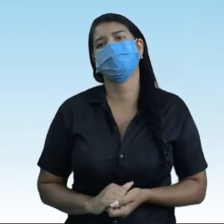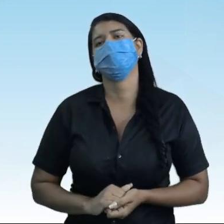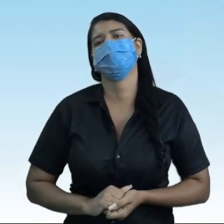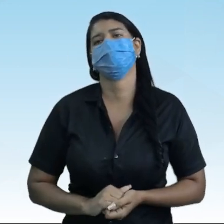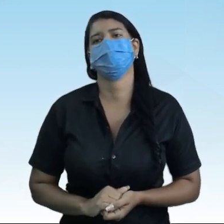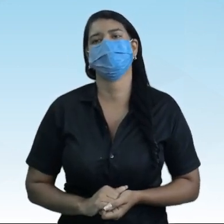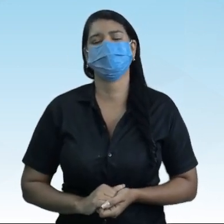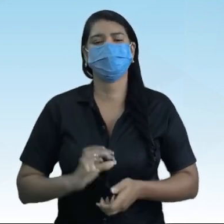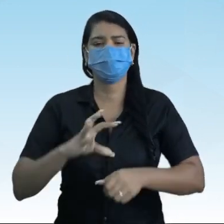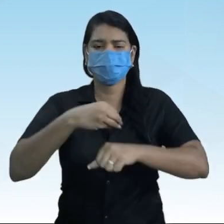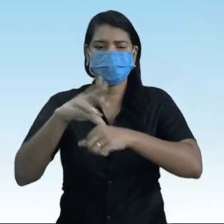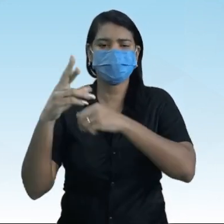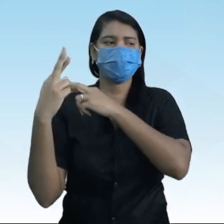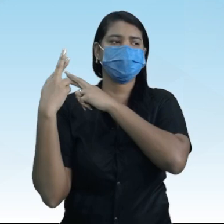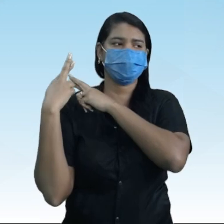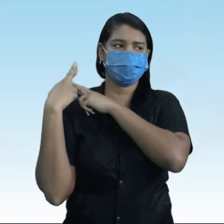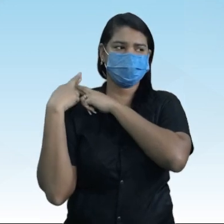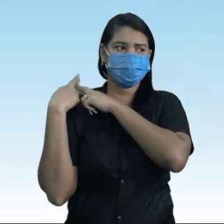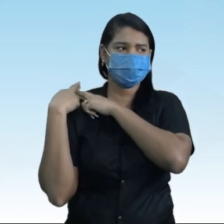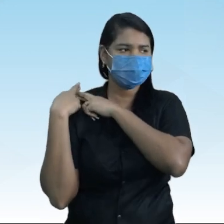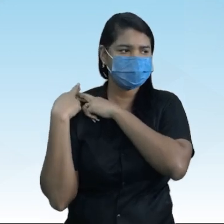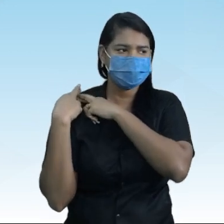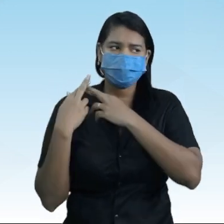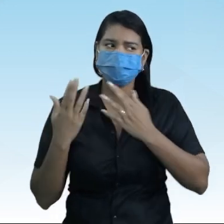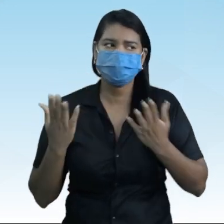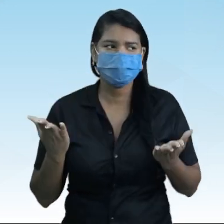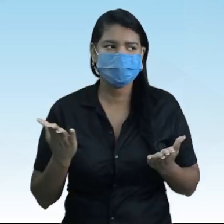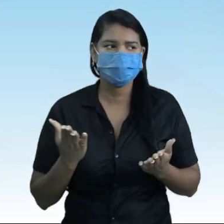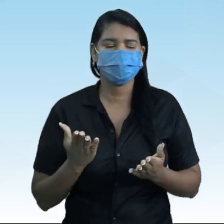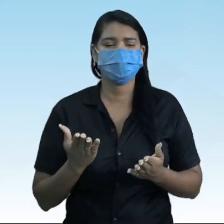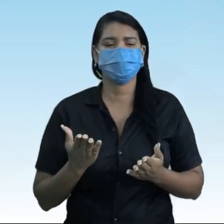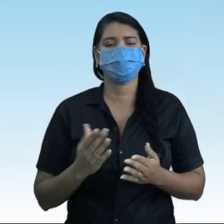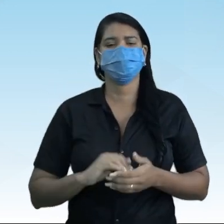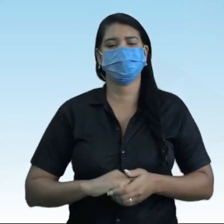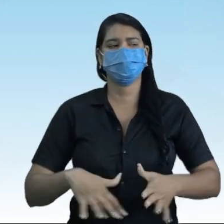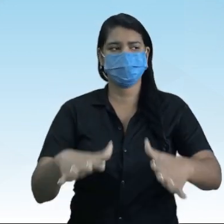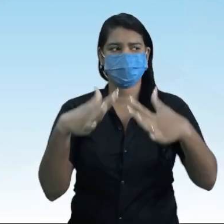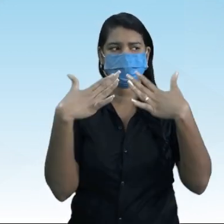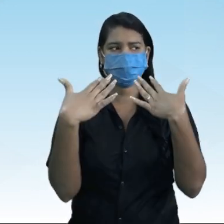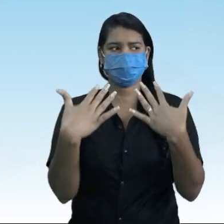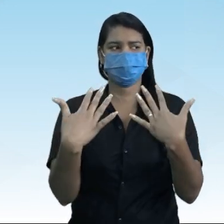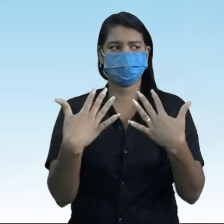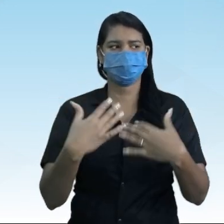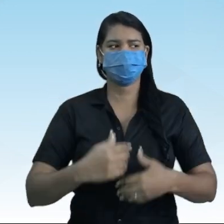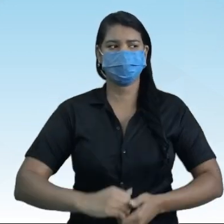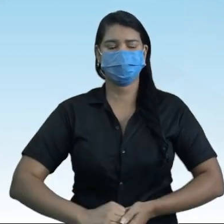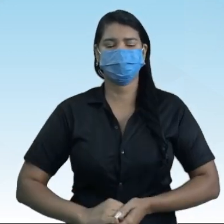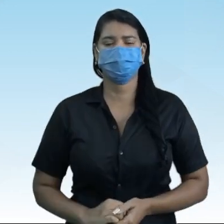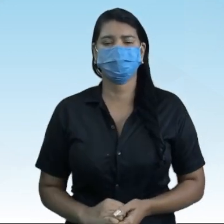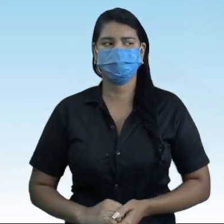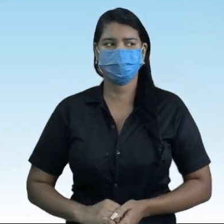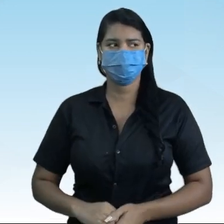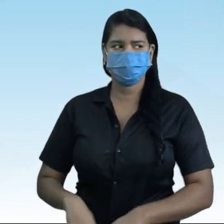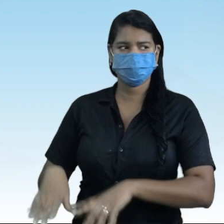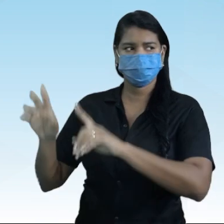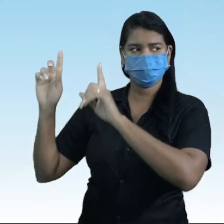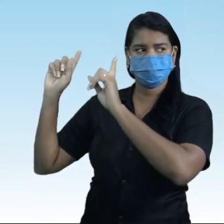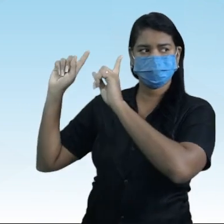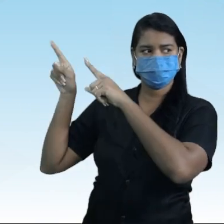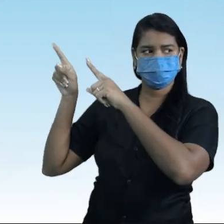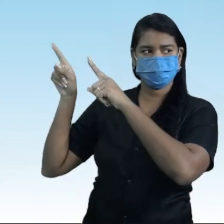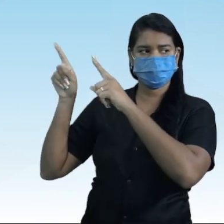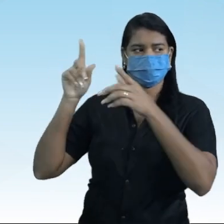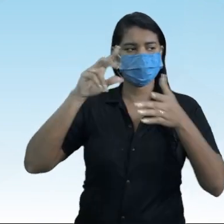nono ano jogando a responsabilidade apenas pra ele. Presta bem atenção. Essa questão aí de leitura e